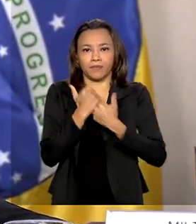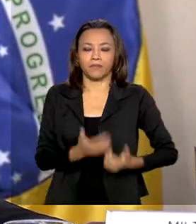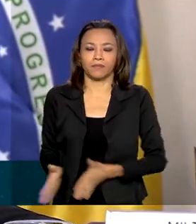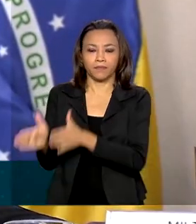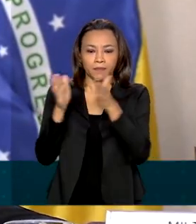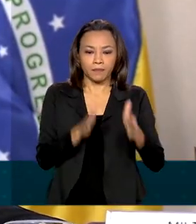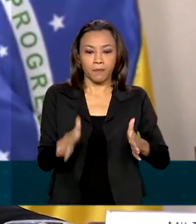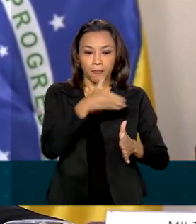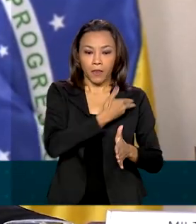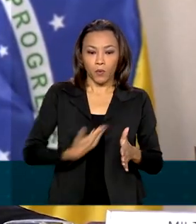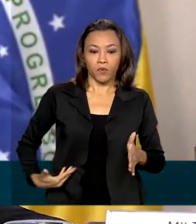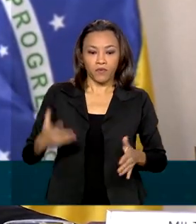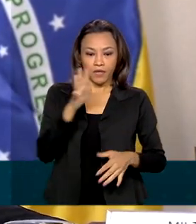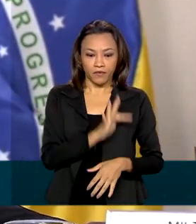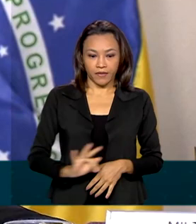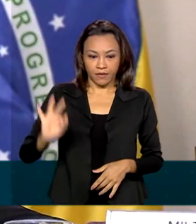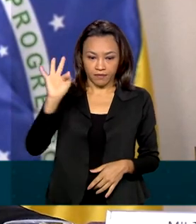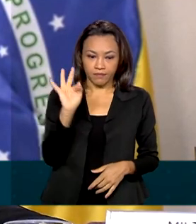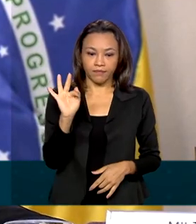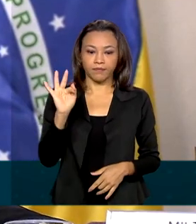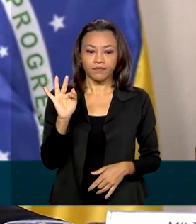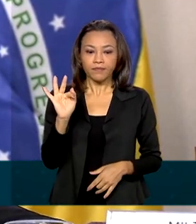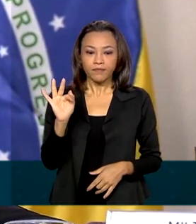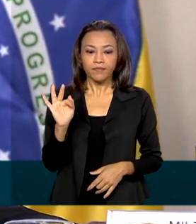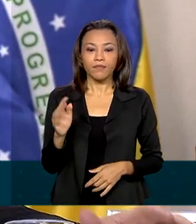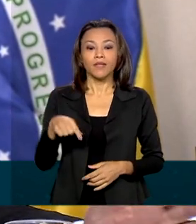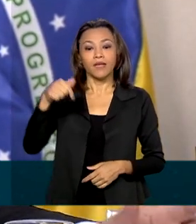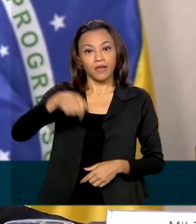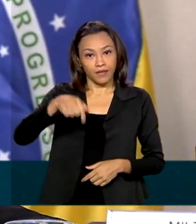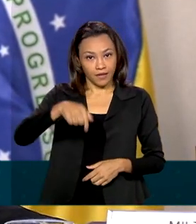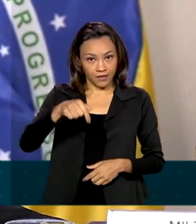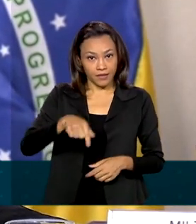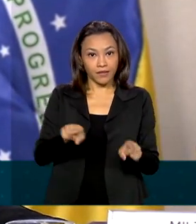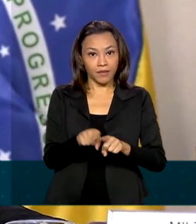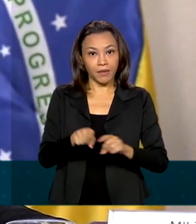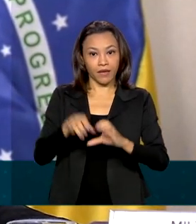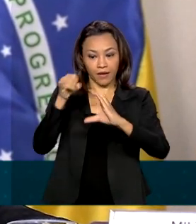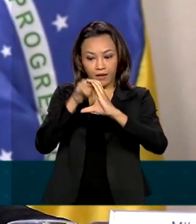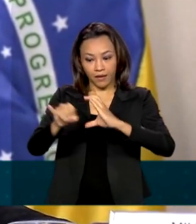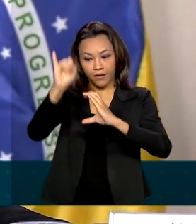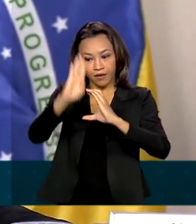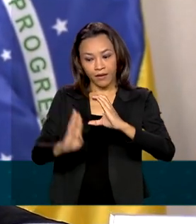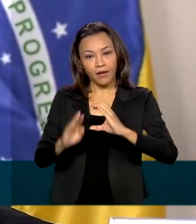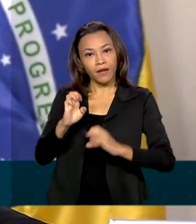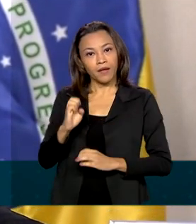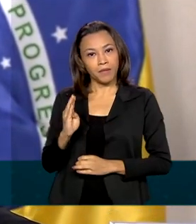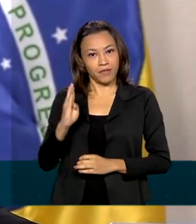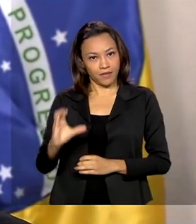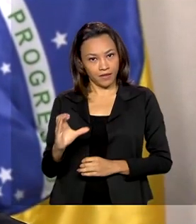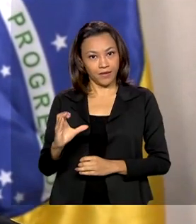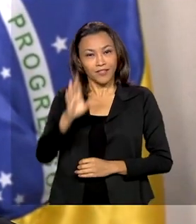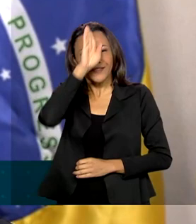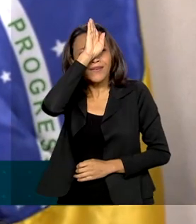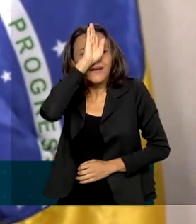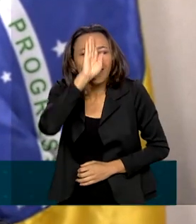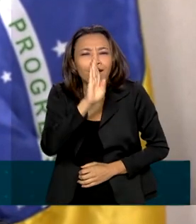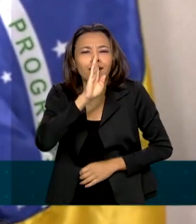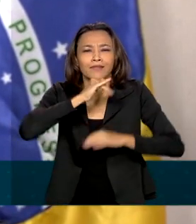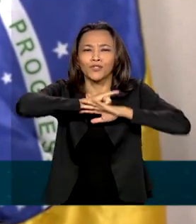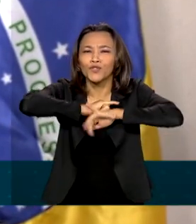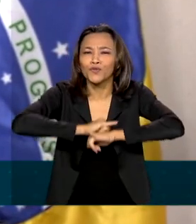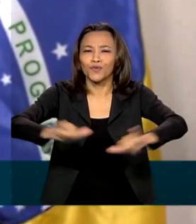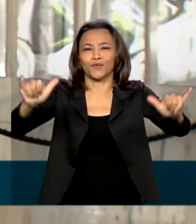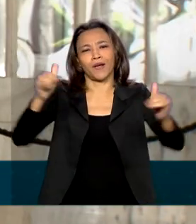governo federal e aqui da nossa EBC de divulgar gratuitamente para o Brasil todo